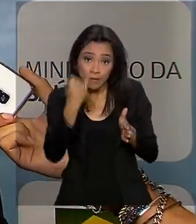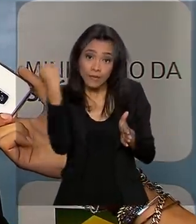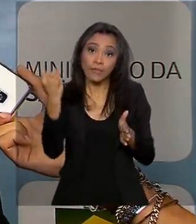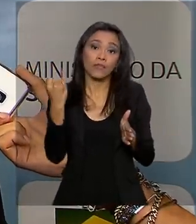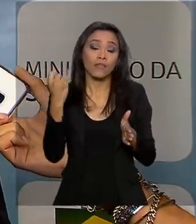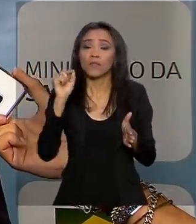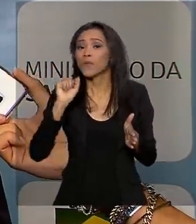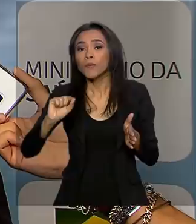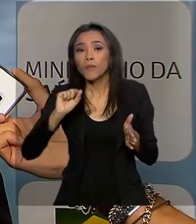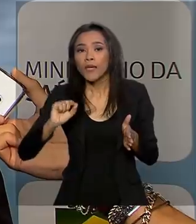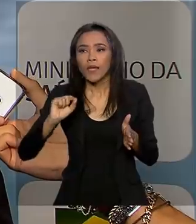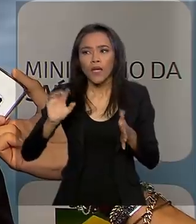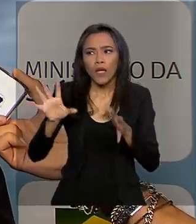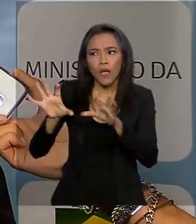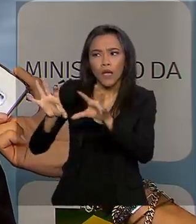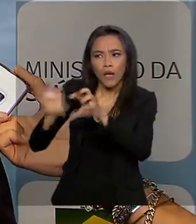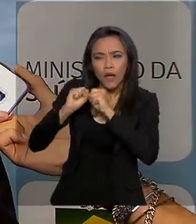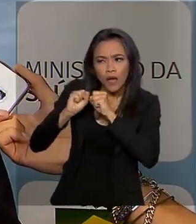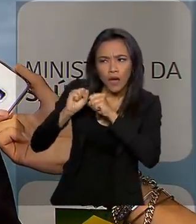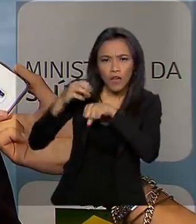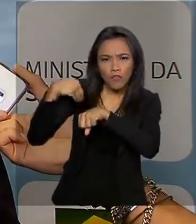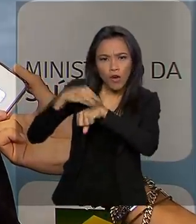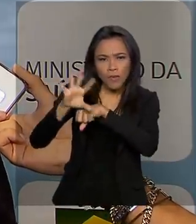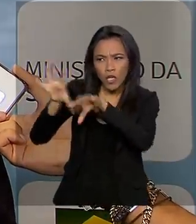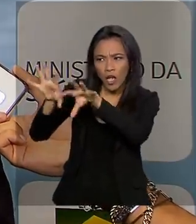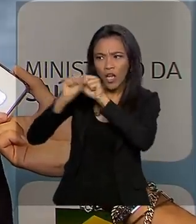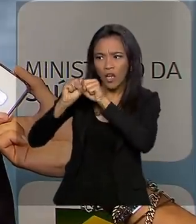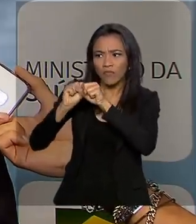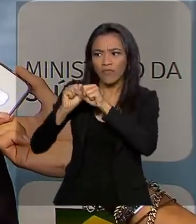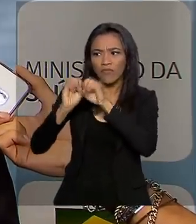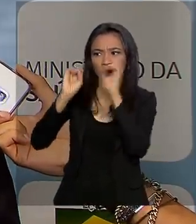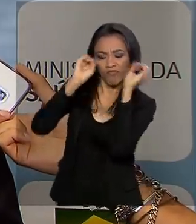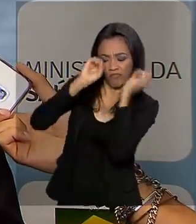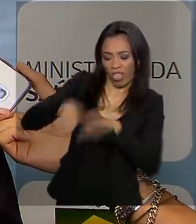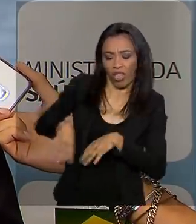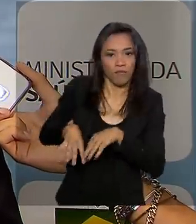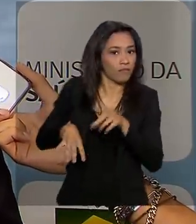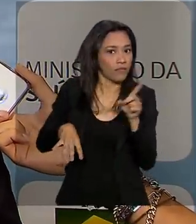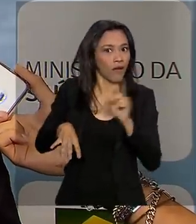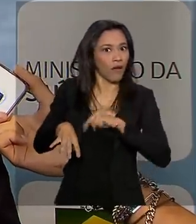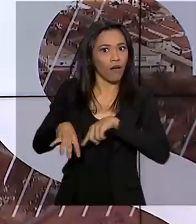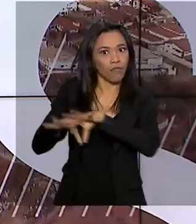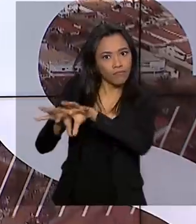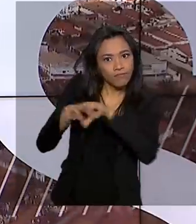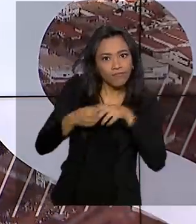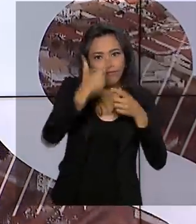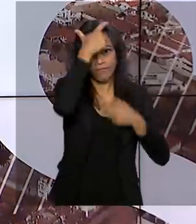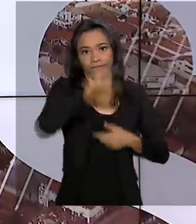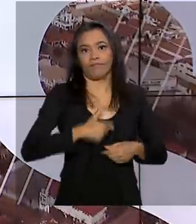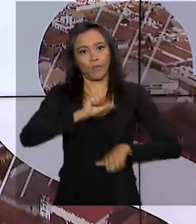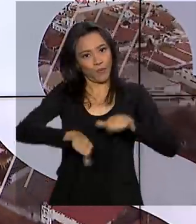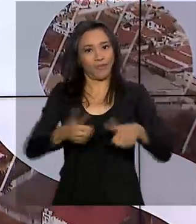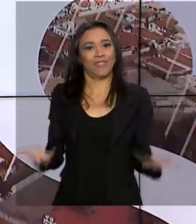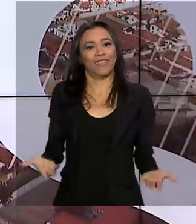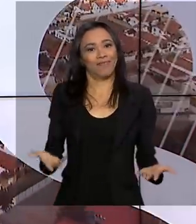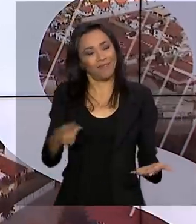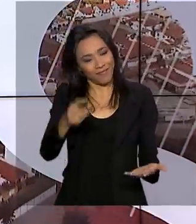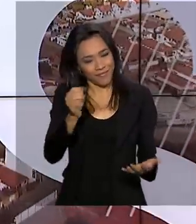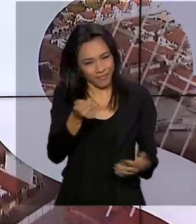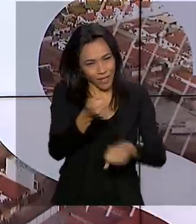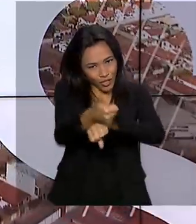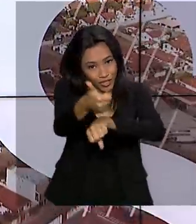é pegar essa informação, mas não a jogue fora. Transforma essa informação em atitude. Fica o recado, né?